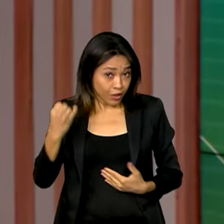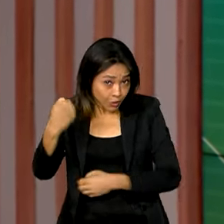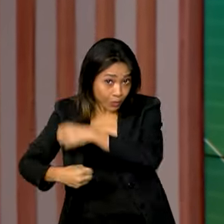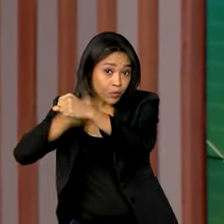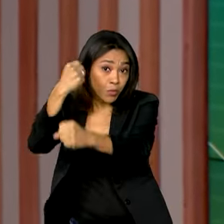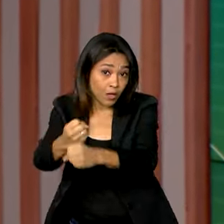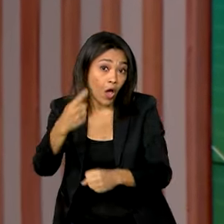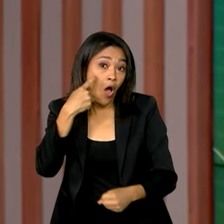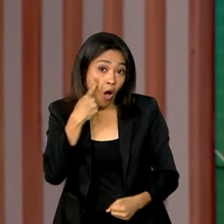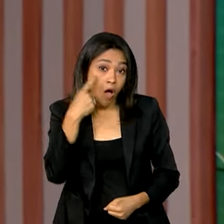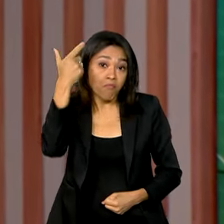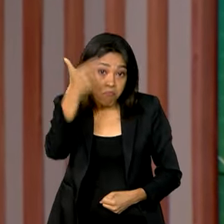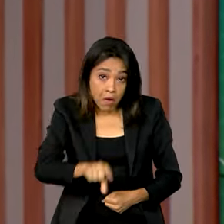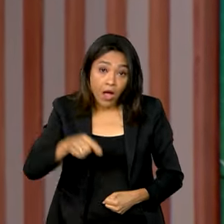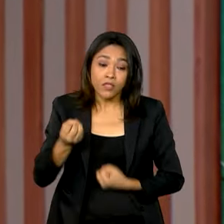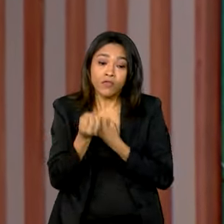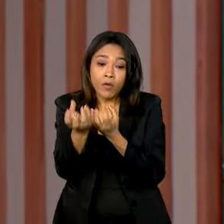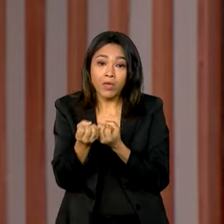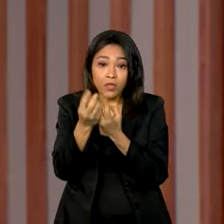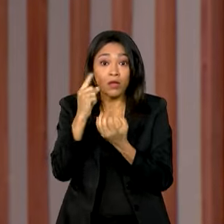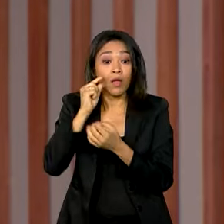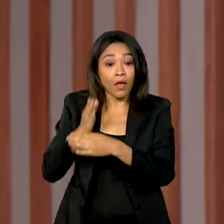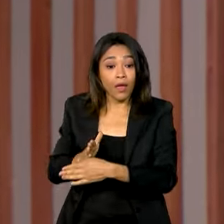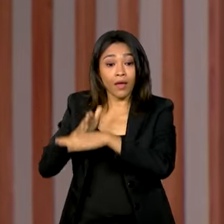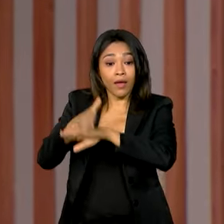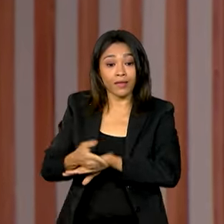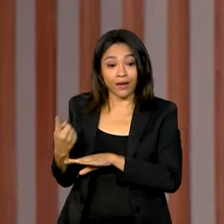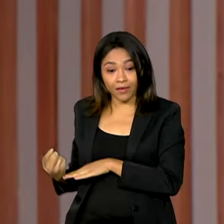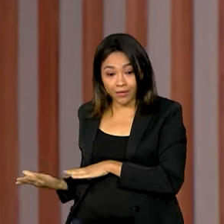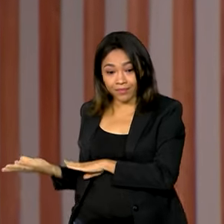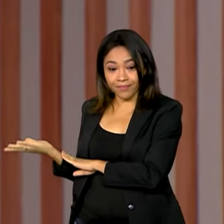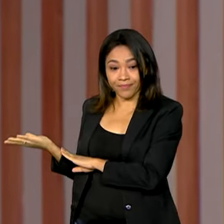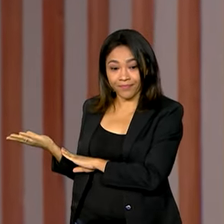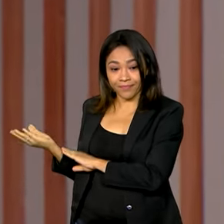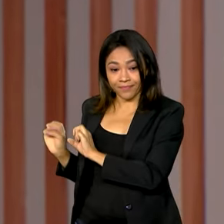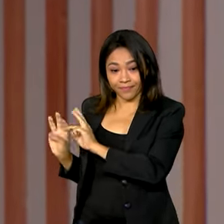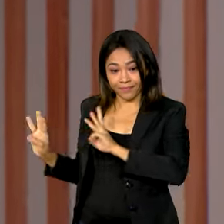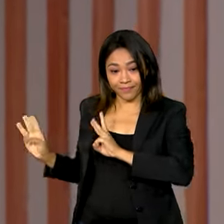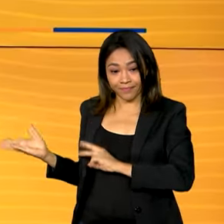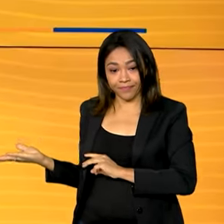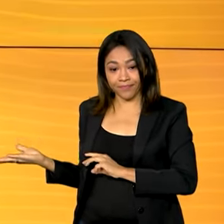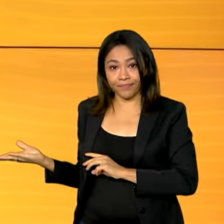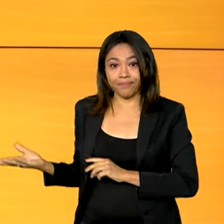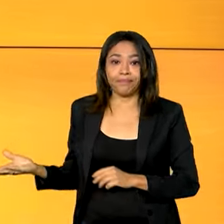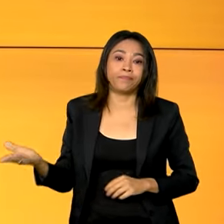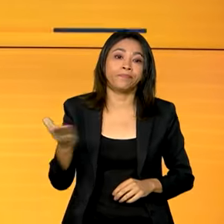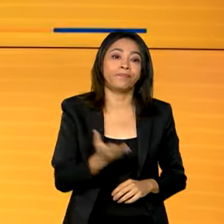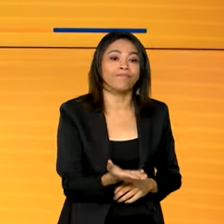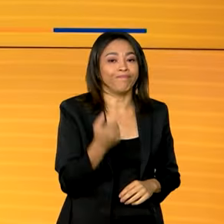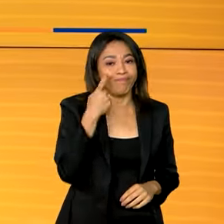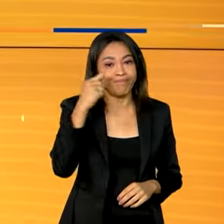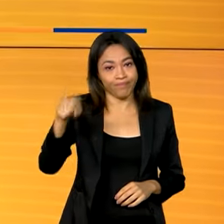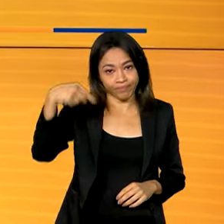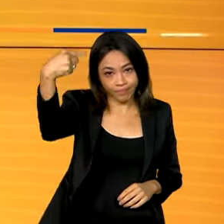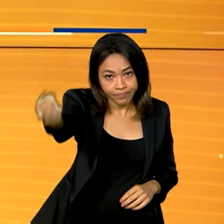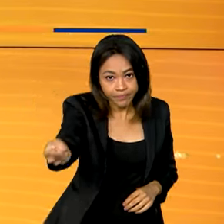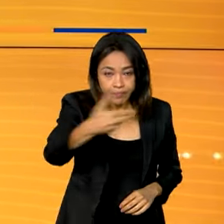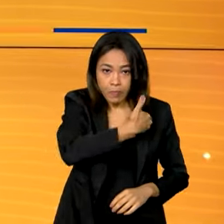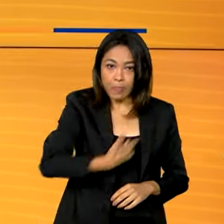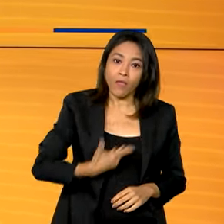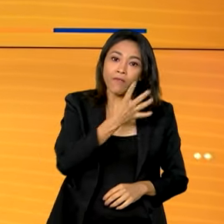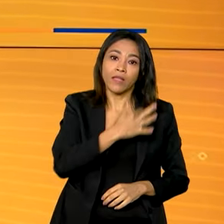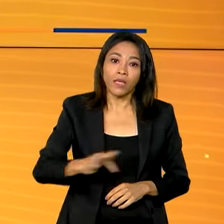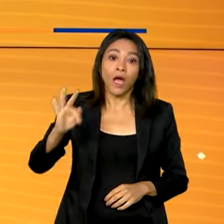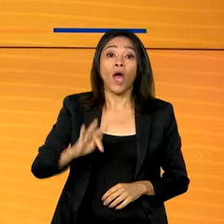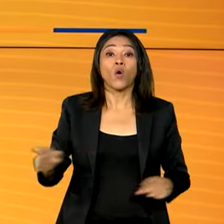Anote aí. Mais informações no site da CAPES, que aparece na sua tela. Veja a seguir, governo federal e